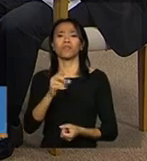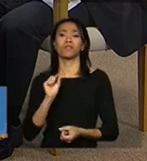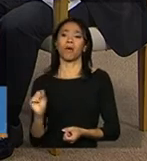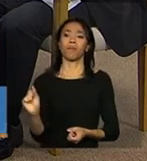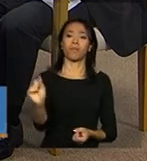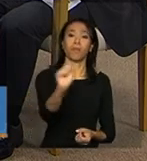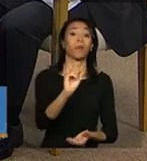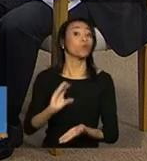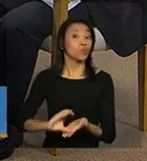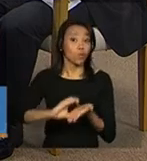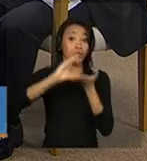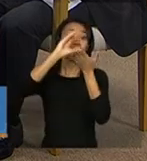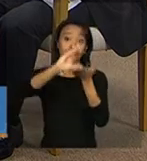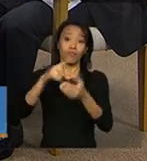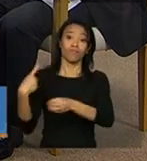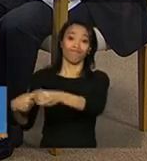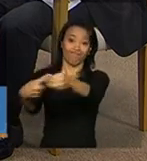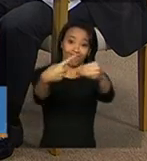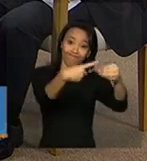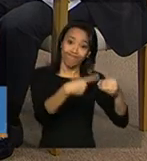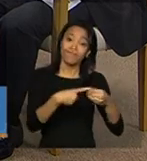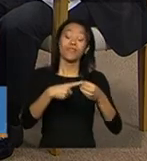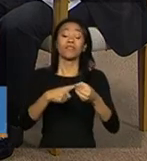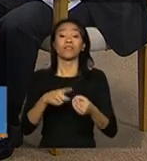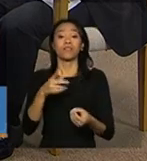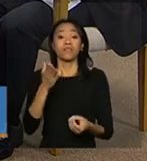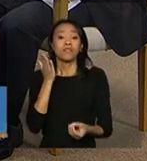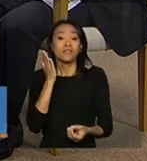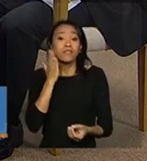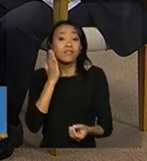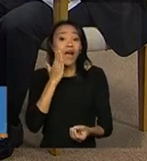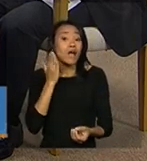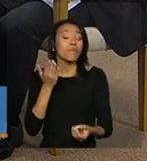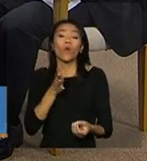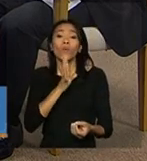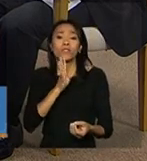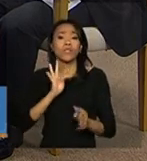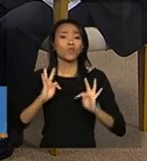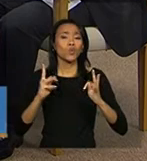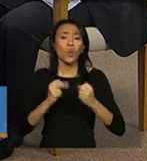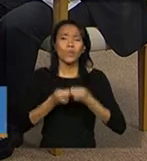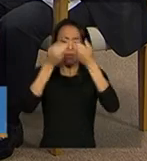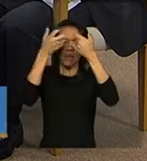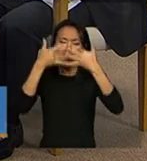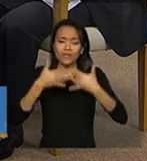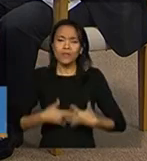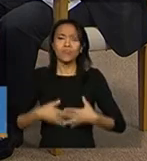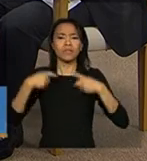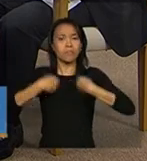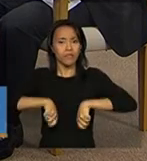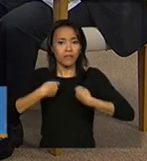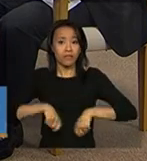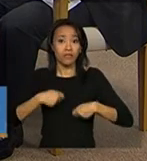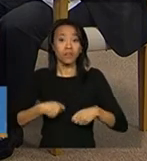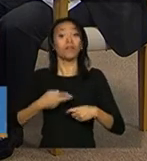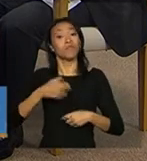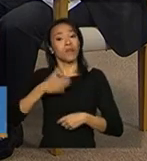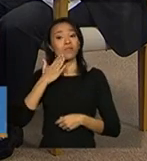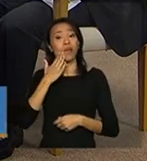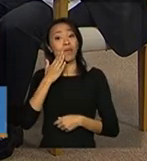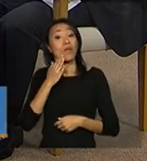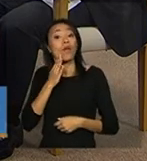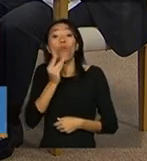municipais recebam todas as explicações que precisa para justamente fazer uma boa